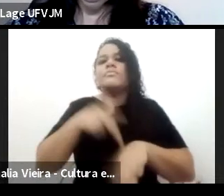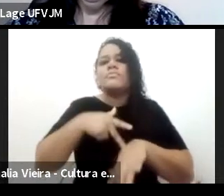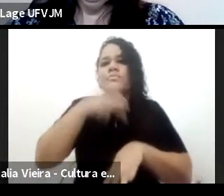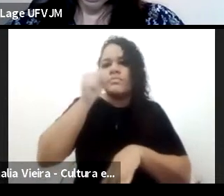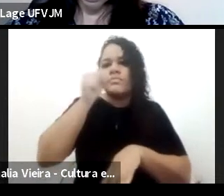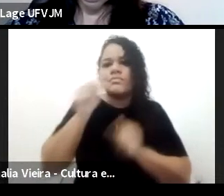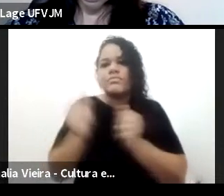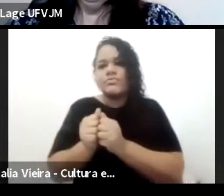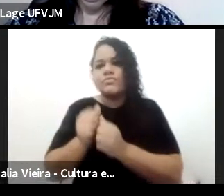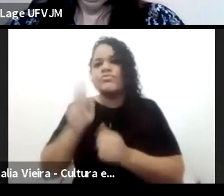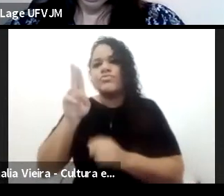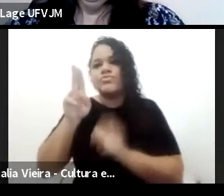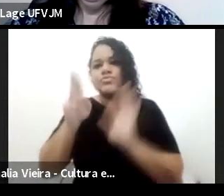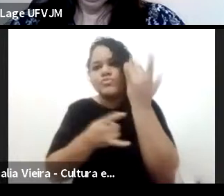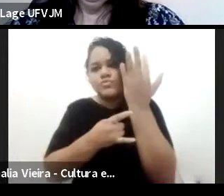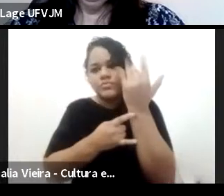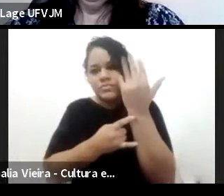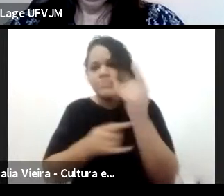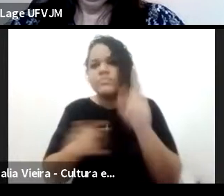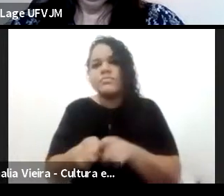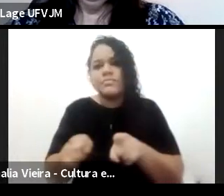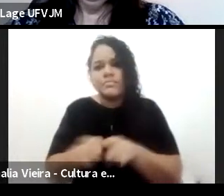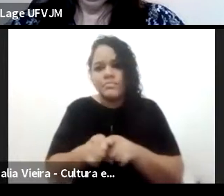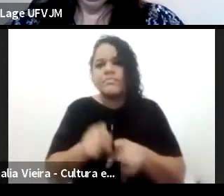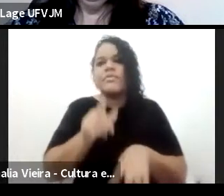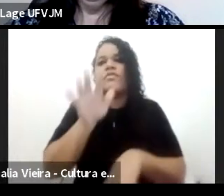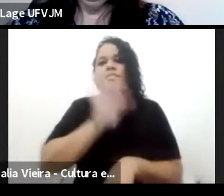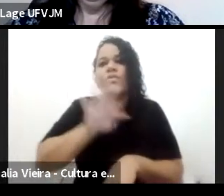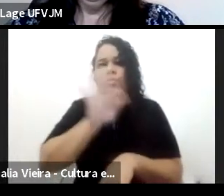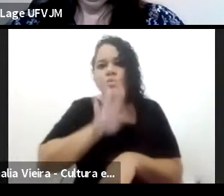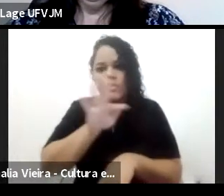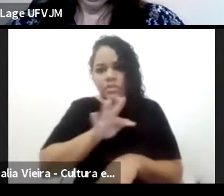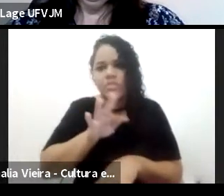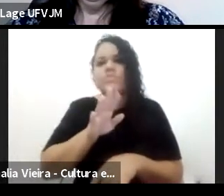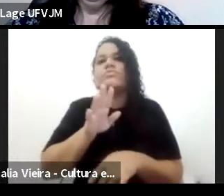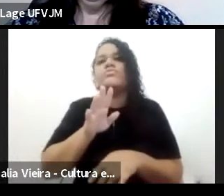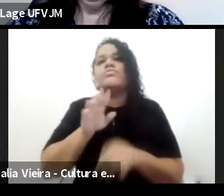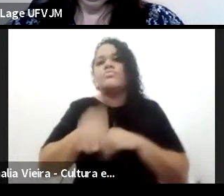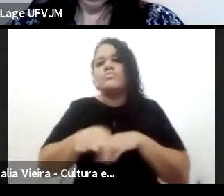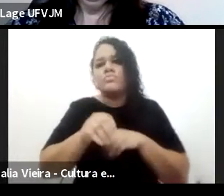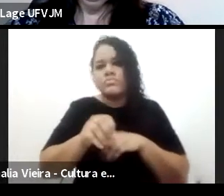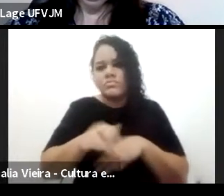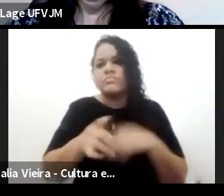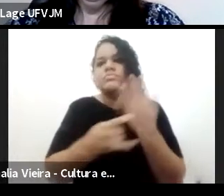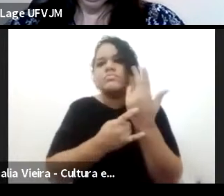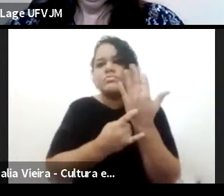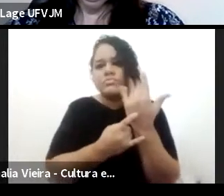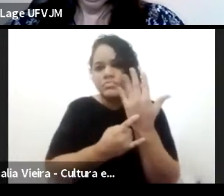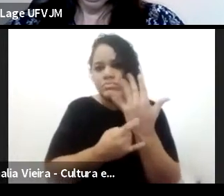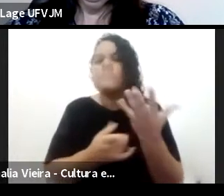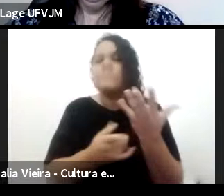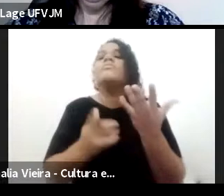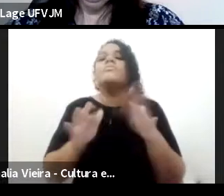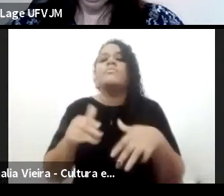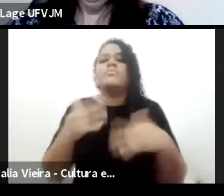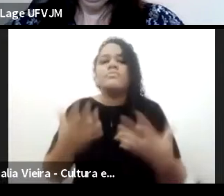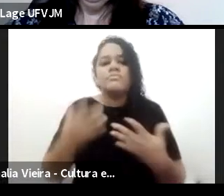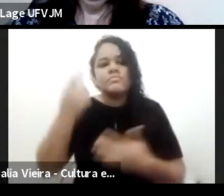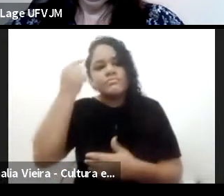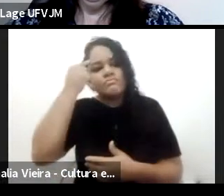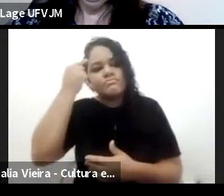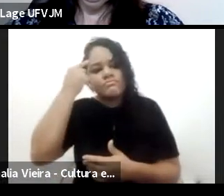Faculdade de Educação da UFMG e com Pensar Educação, Pensar o Brasil, nós estaremos aqui sempre recebendo